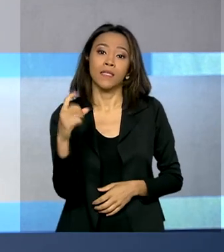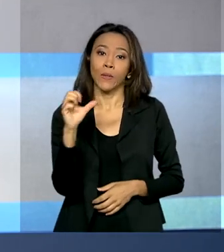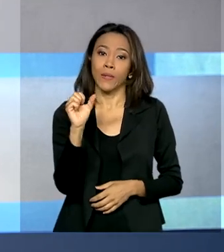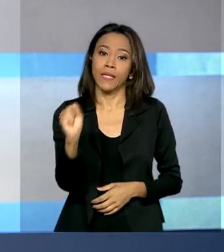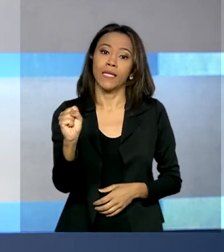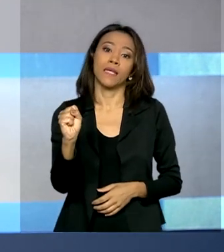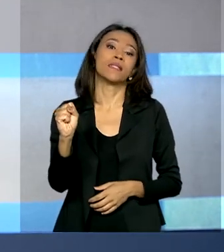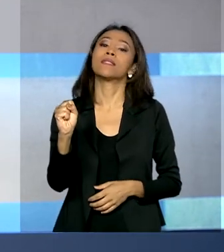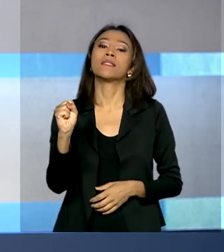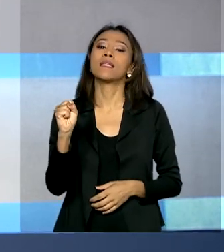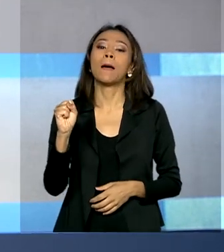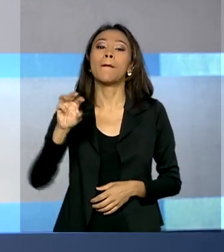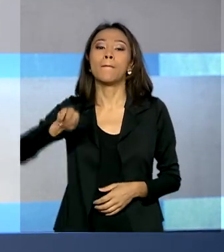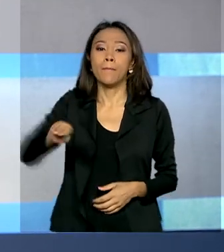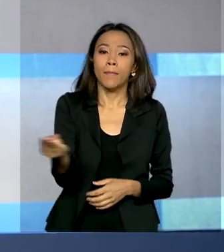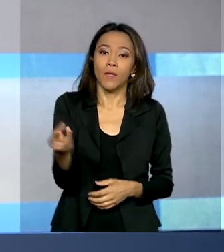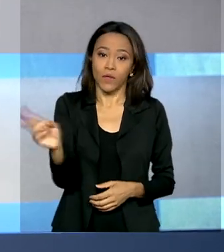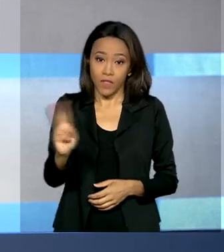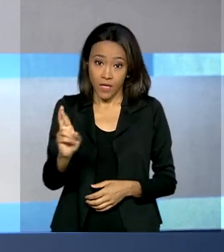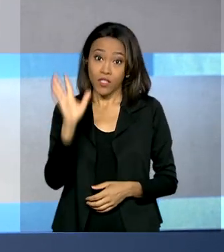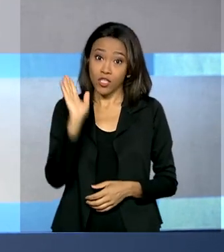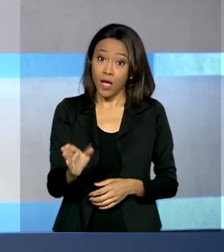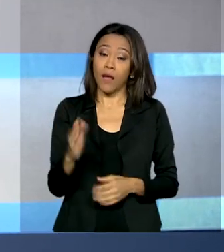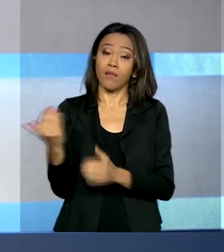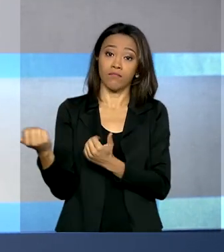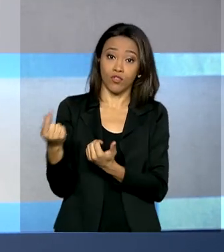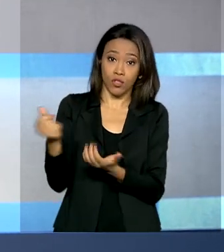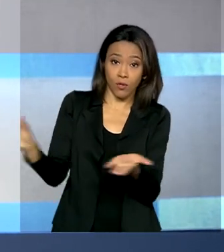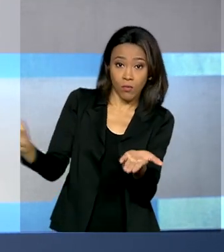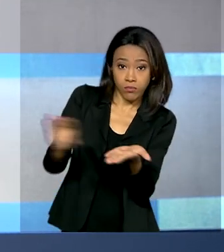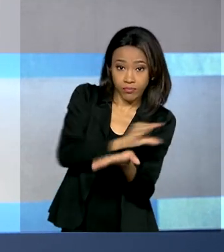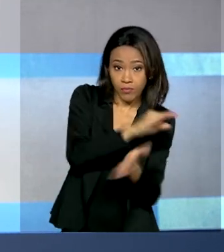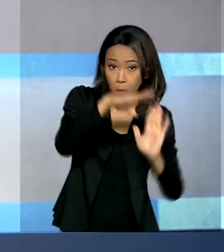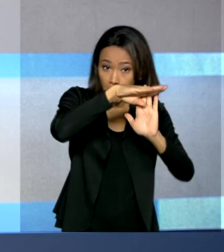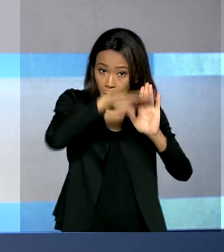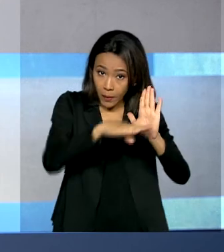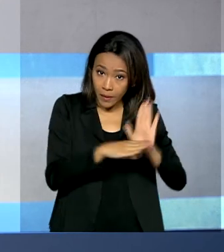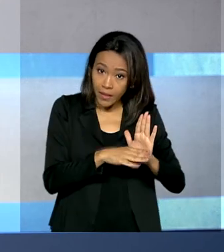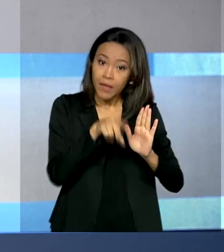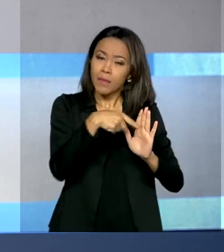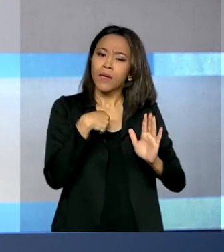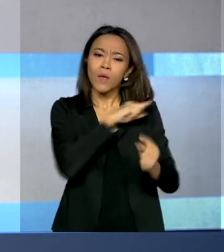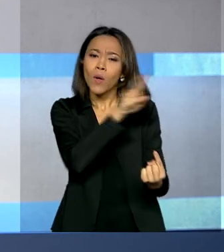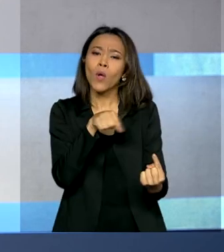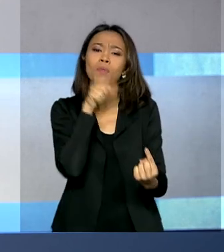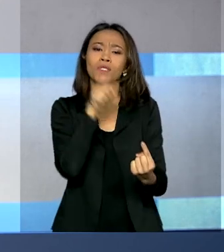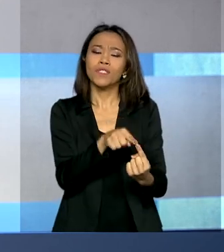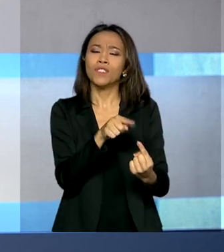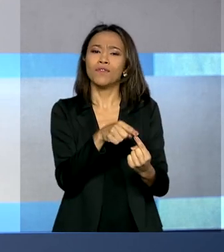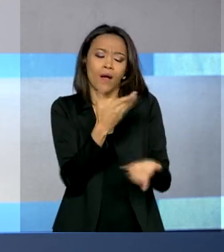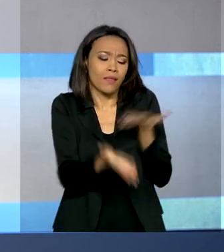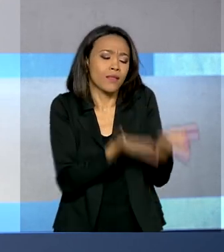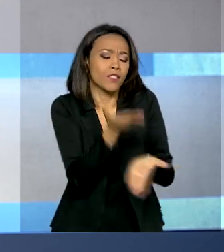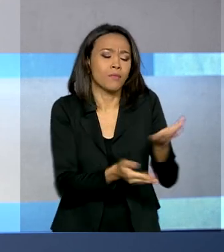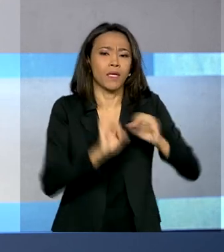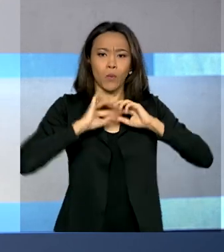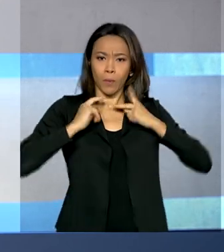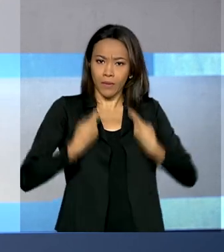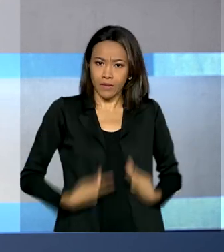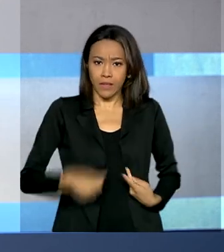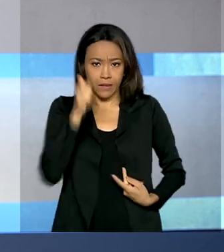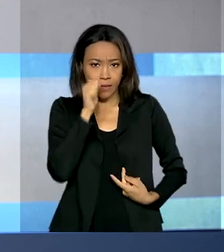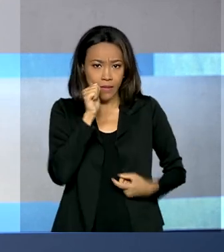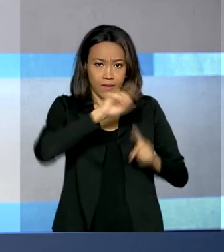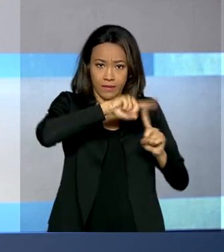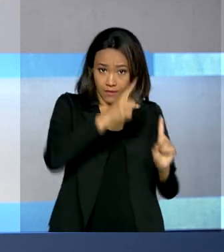já foram investidos na rede Cegonha, iniciativa do Ministério da Saúde, que tem humanizado o atendimento às gestantes nos